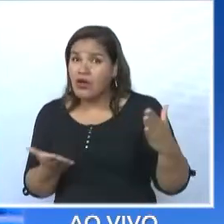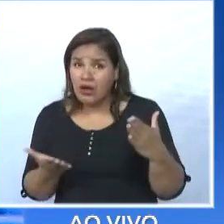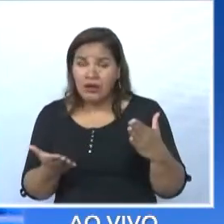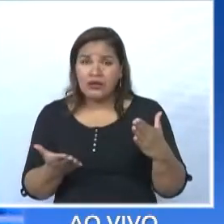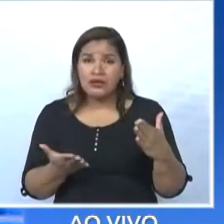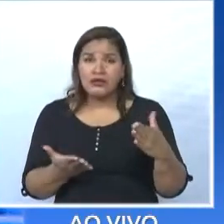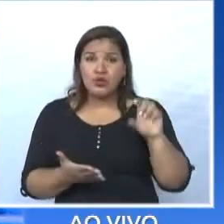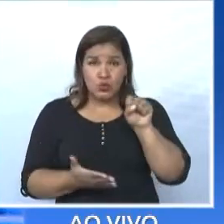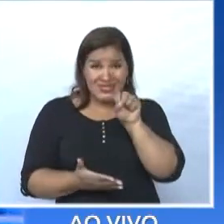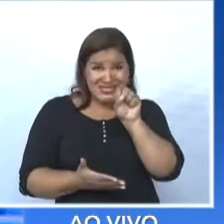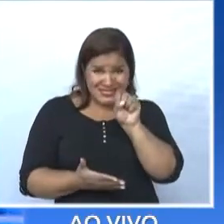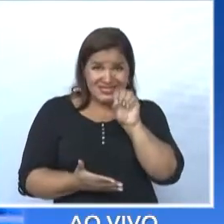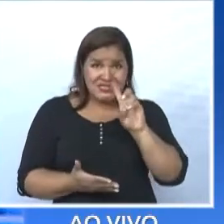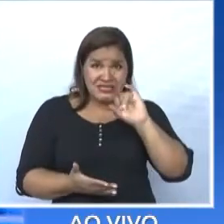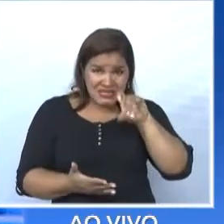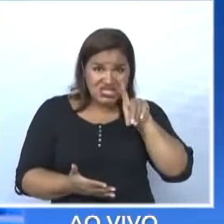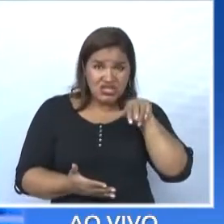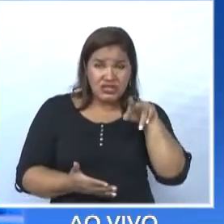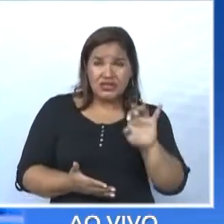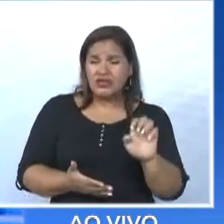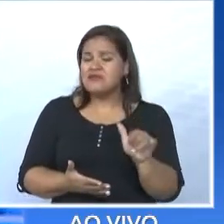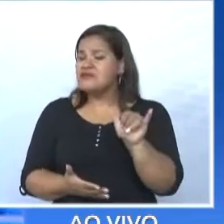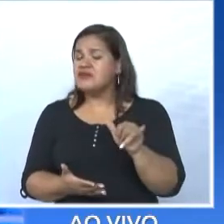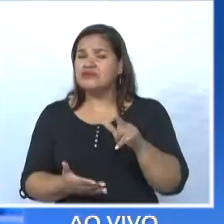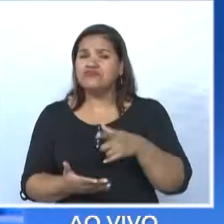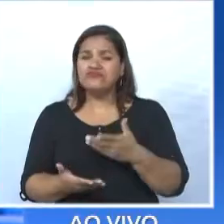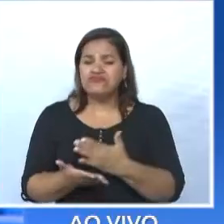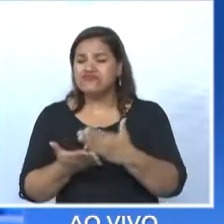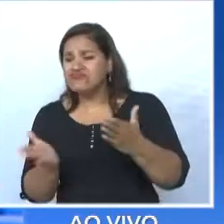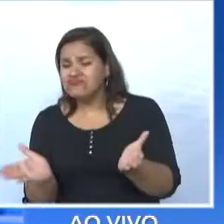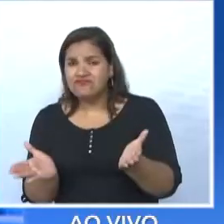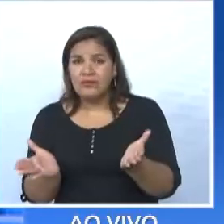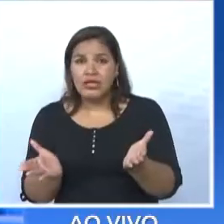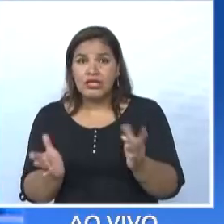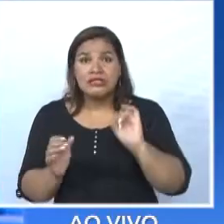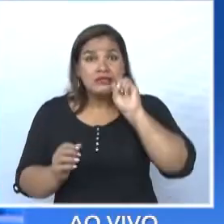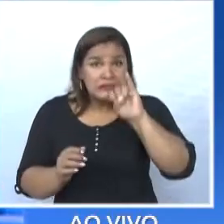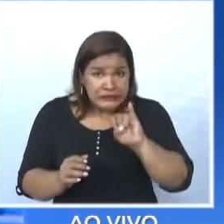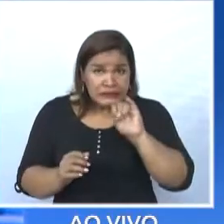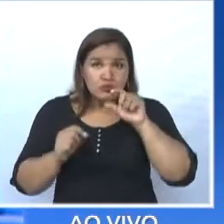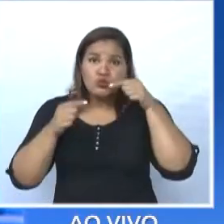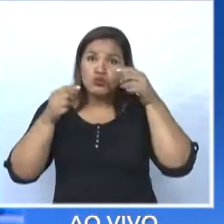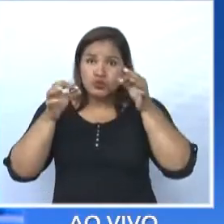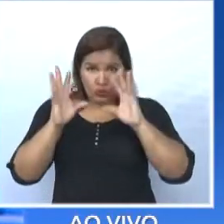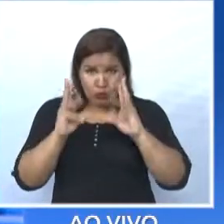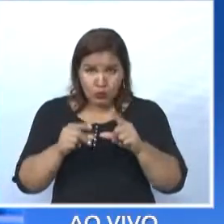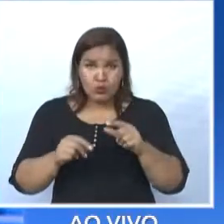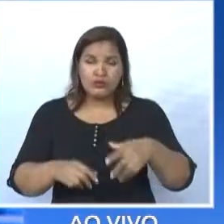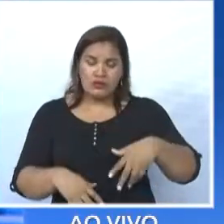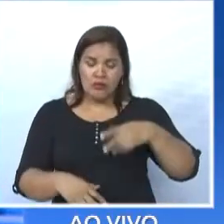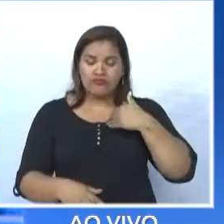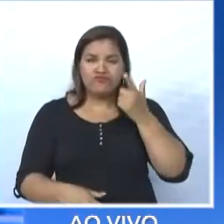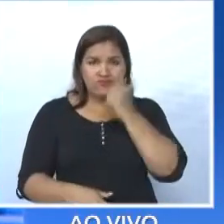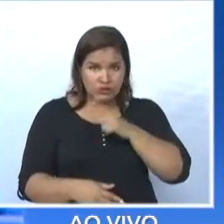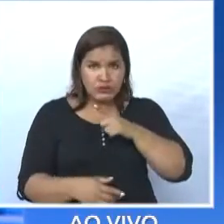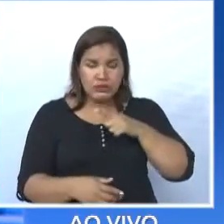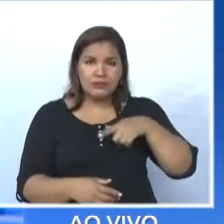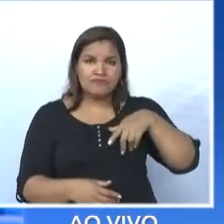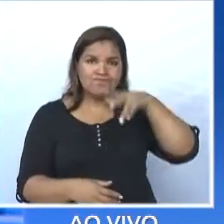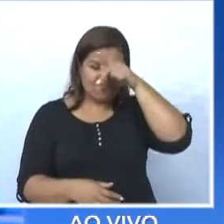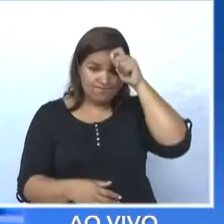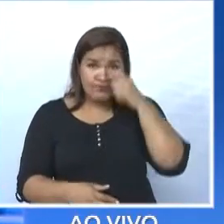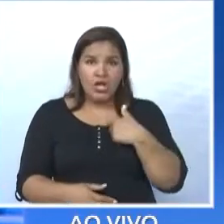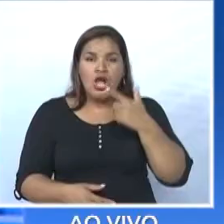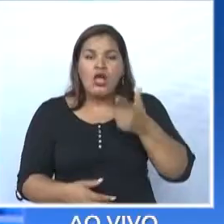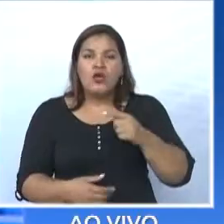Sidney assume e inaugura coisa que o Gilmar deixou. Se tudo der certo, você me ajudar, eu ganho eleição. O eu vou inaugurar o ano que vem?